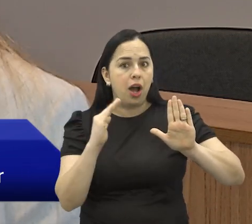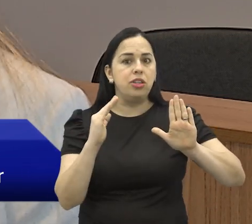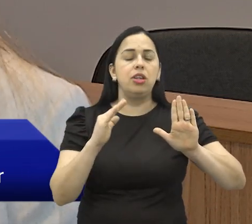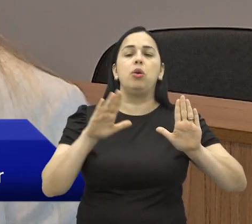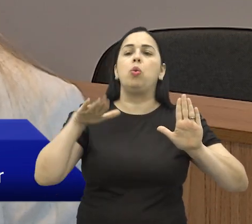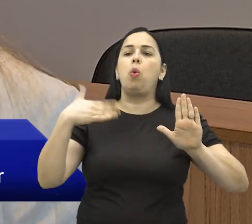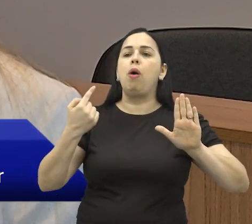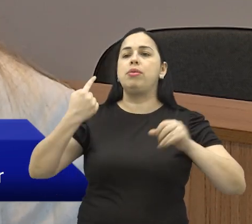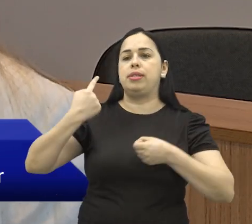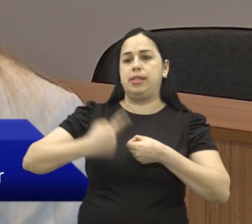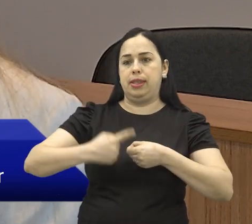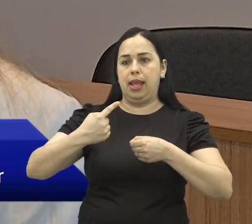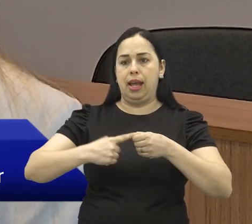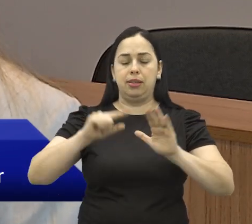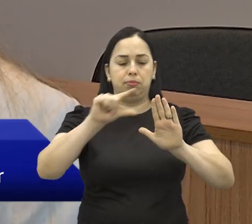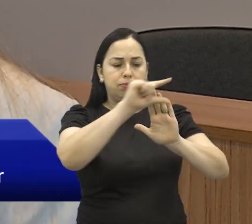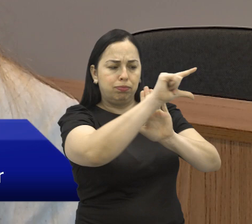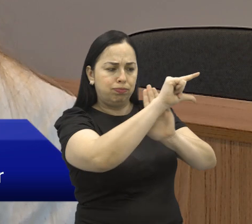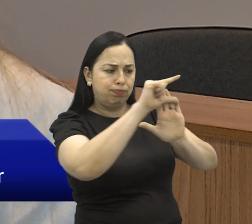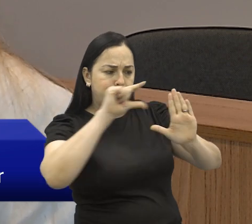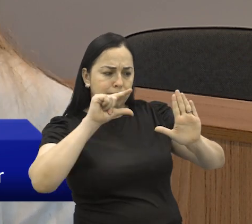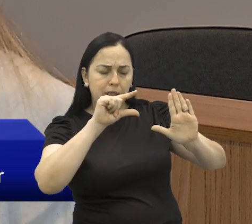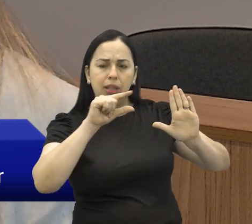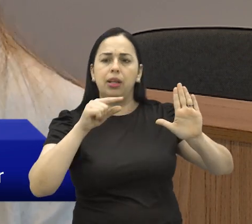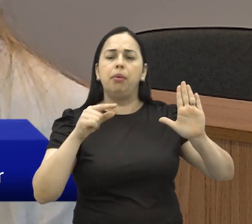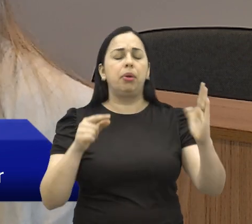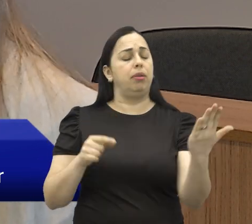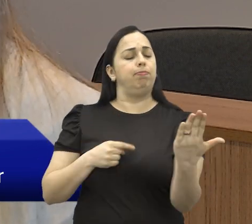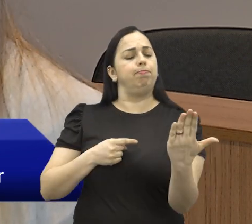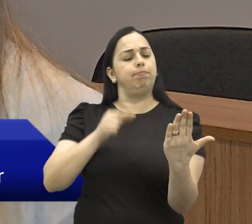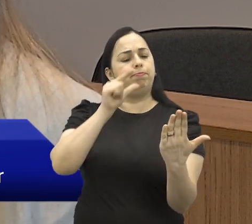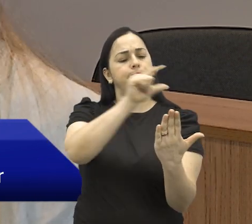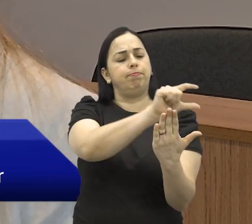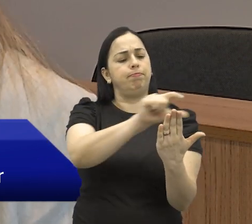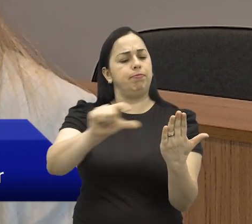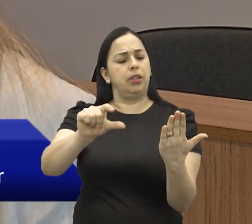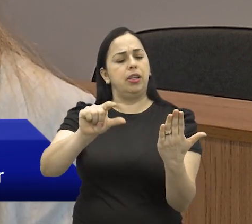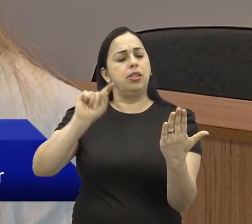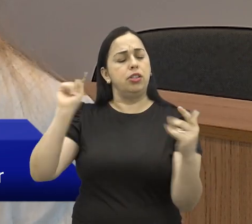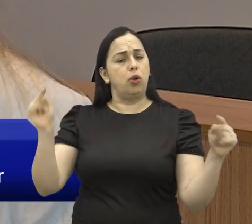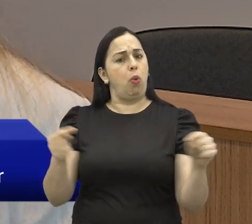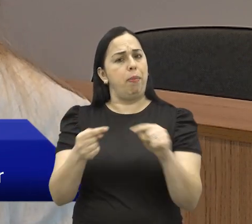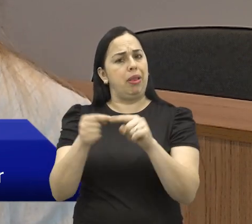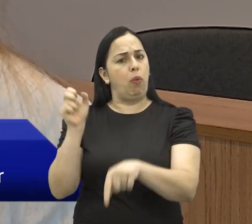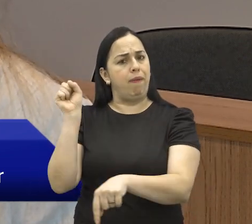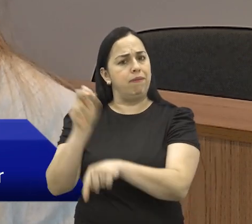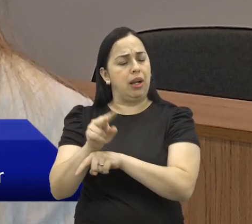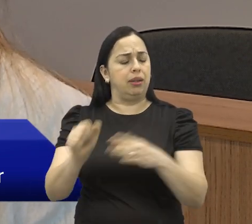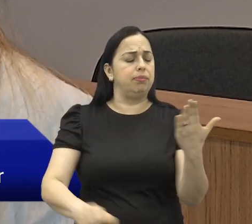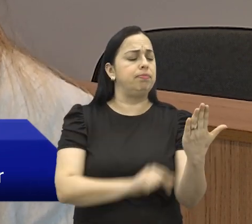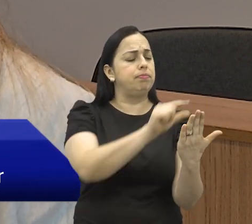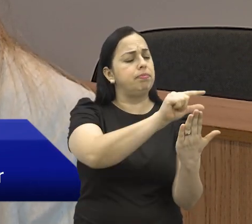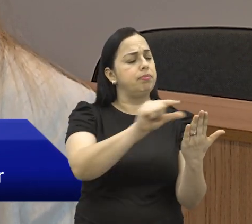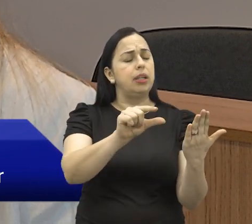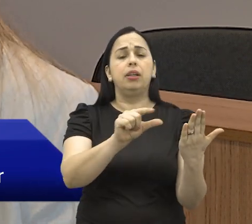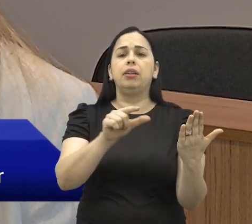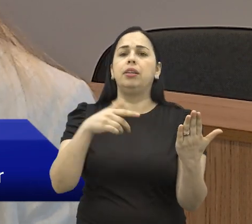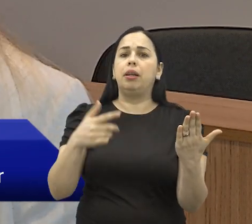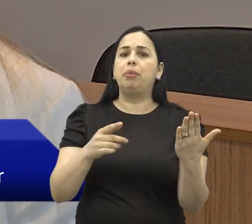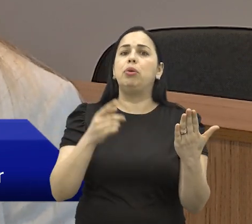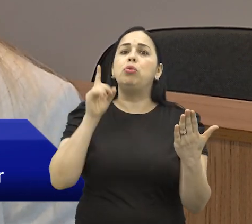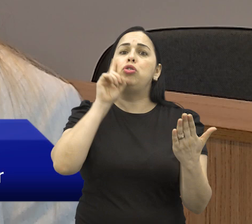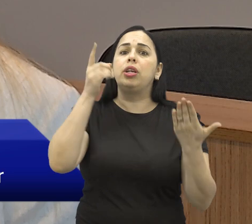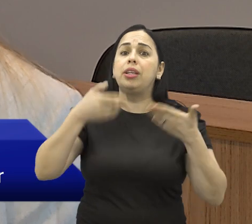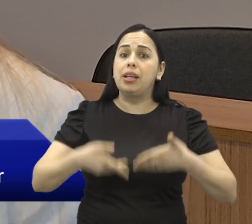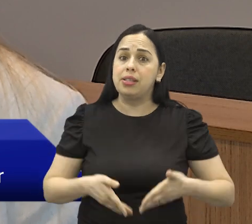a cidade também, Para que a gente possa ver se os requisitos do candidato são compatíveis com a vaga. Então, data